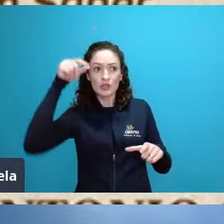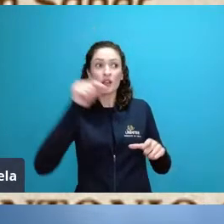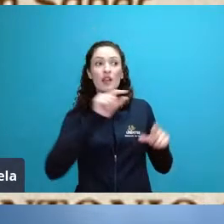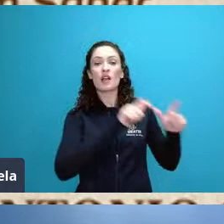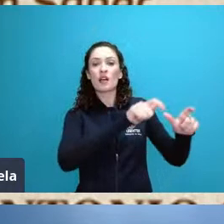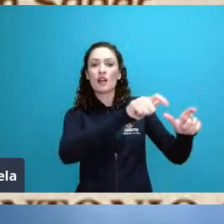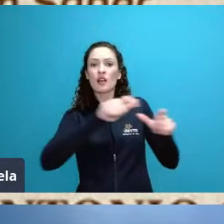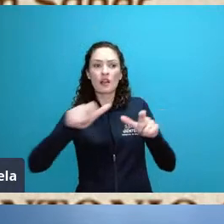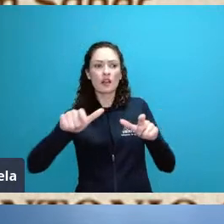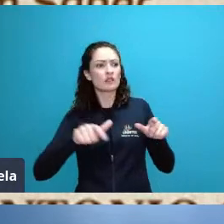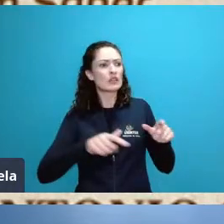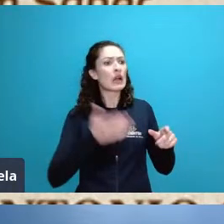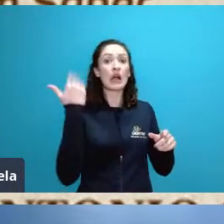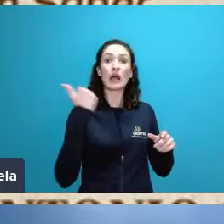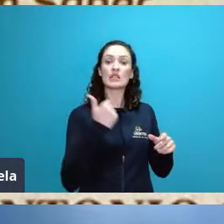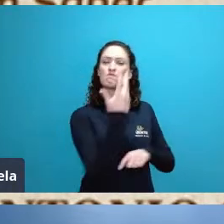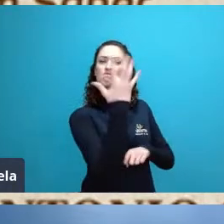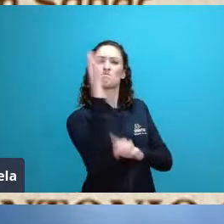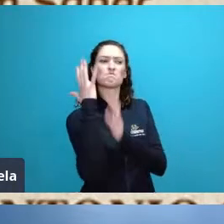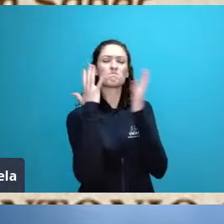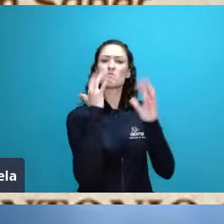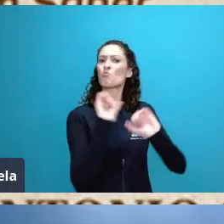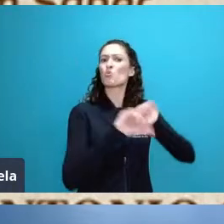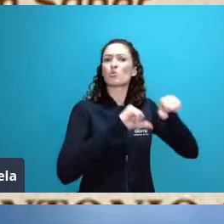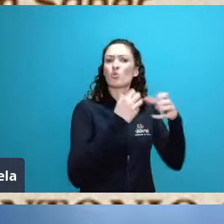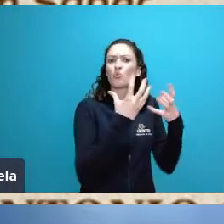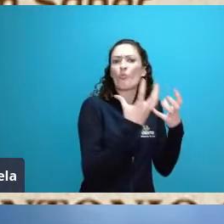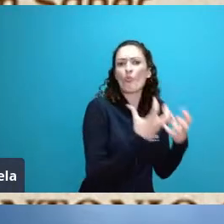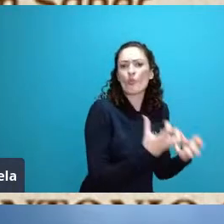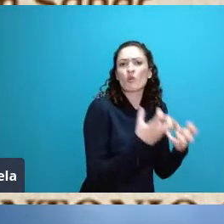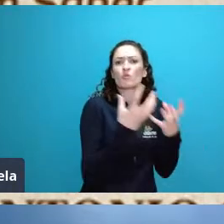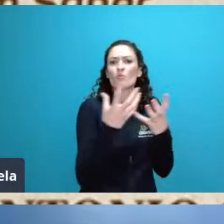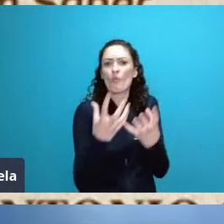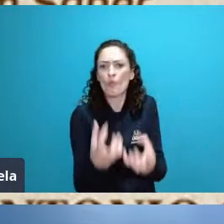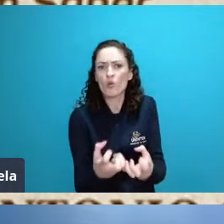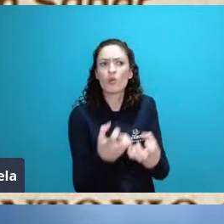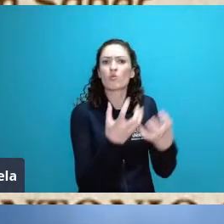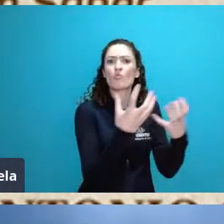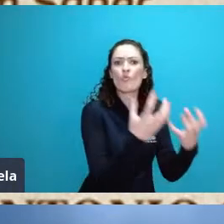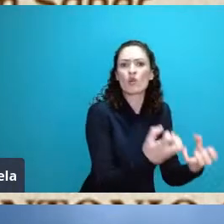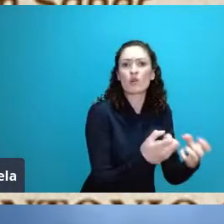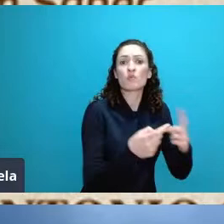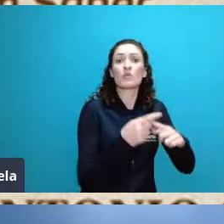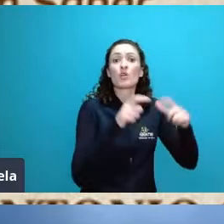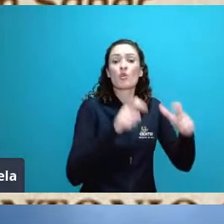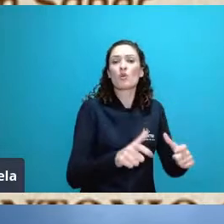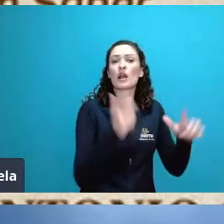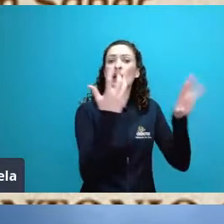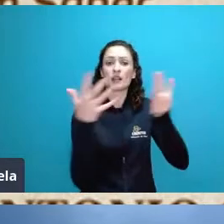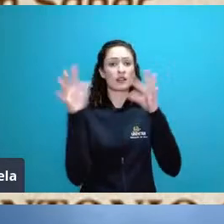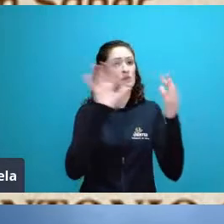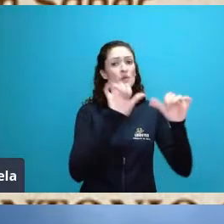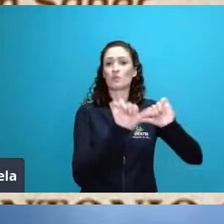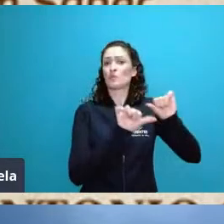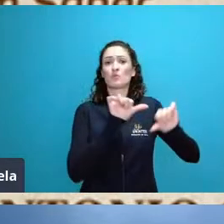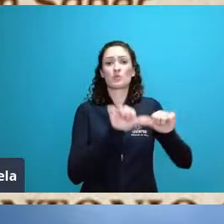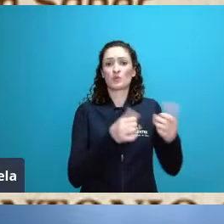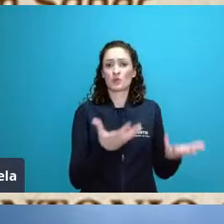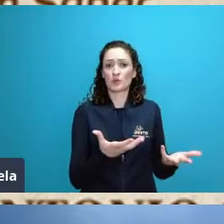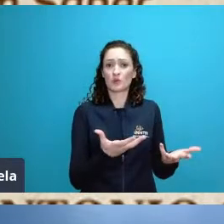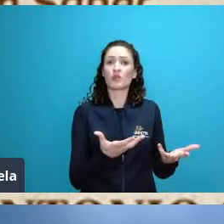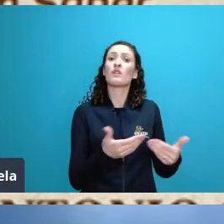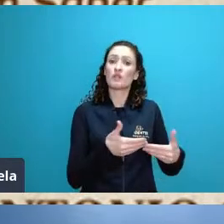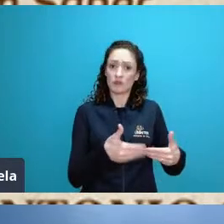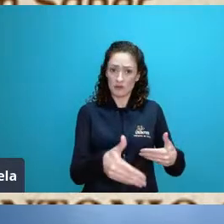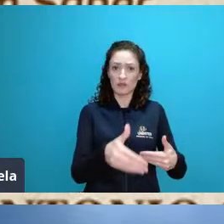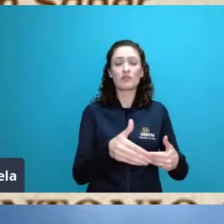muito mais seca por causa das mudanças no clima na região e isso tende a ter um impacto muito grande na produção